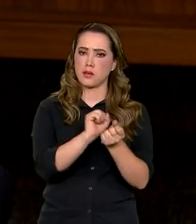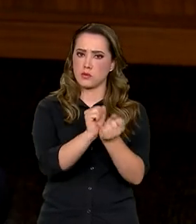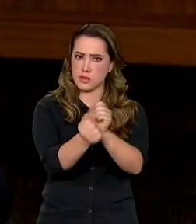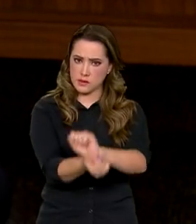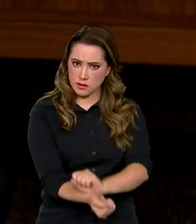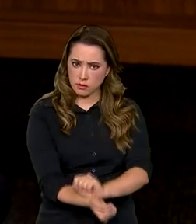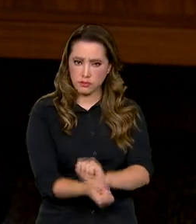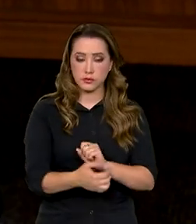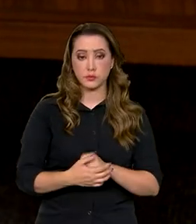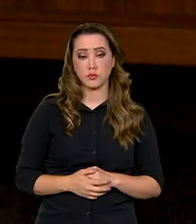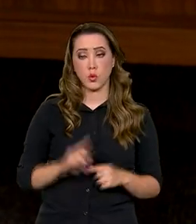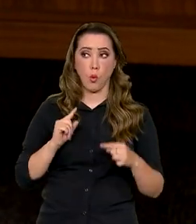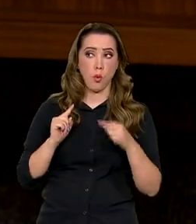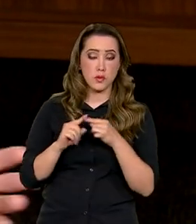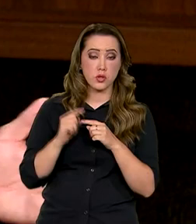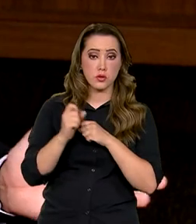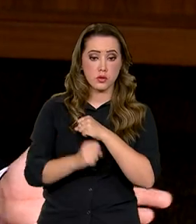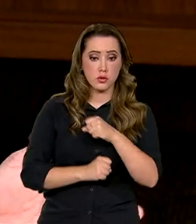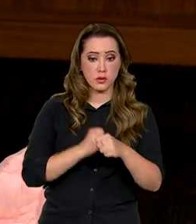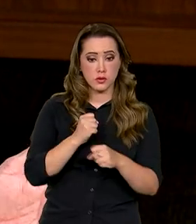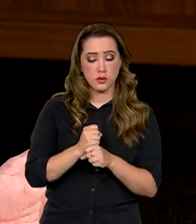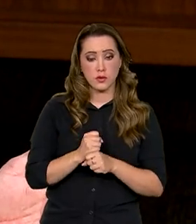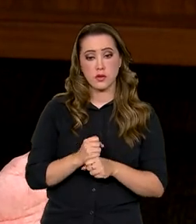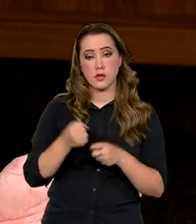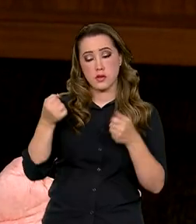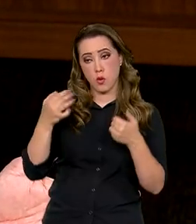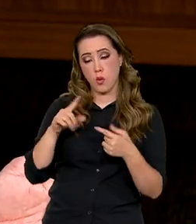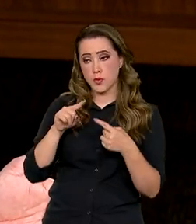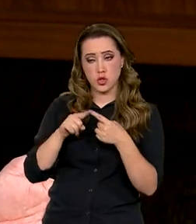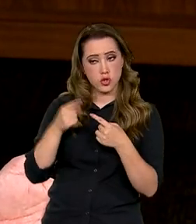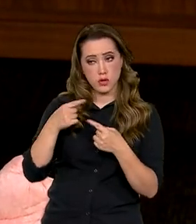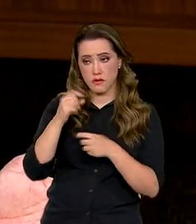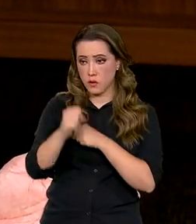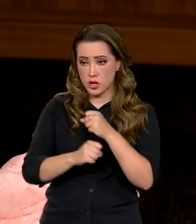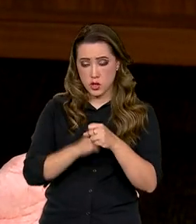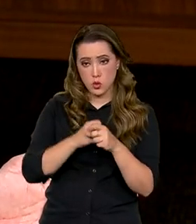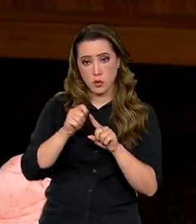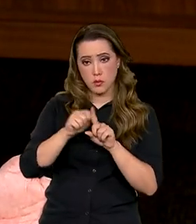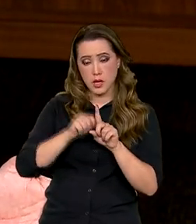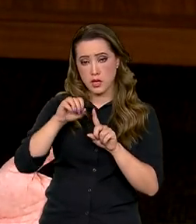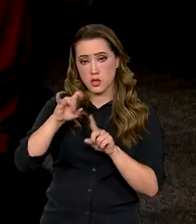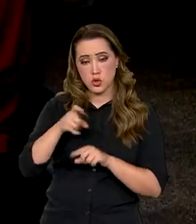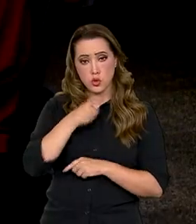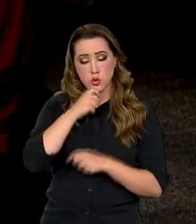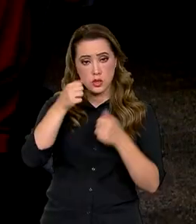A meta é, no ano que vem, chegar aqui no mês de julho e fazer o balanço, dizer que o número foi muito inferior a isso.